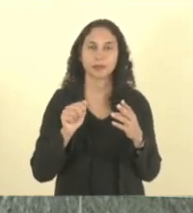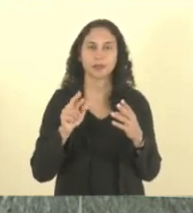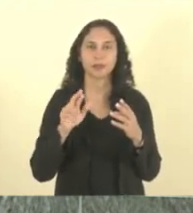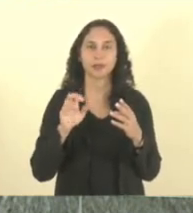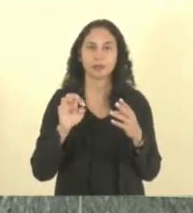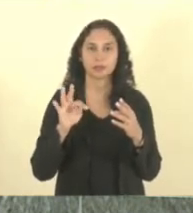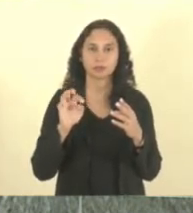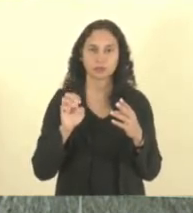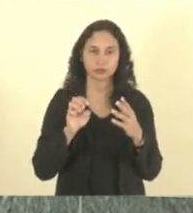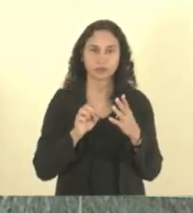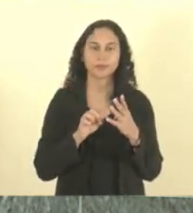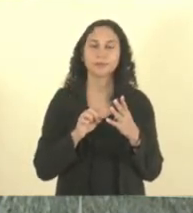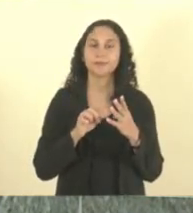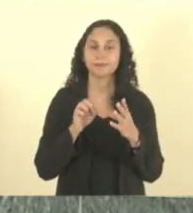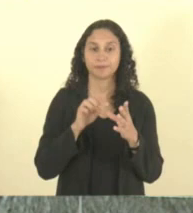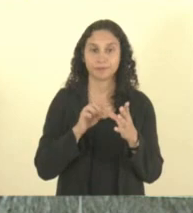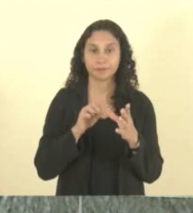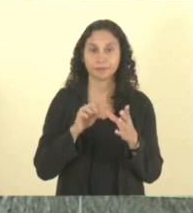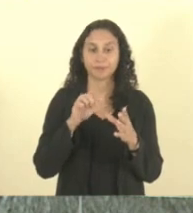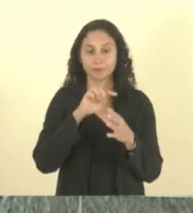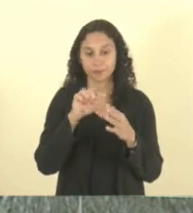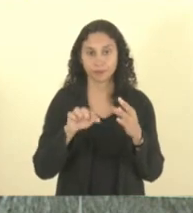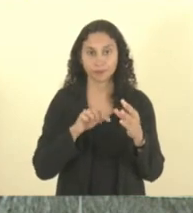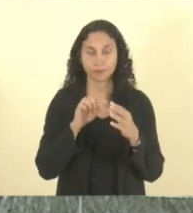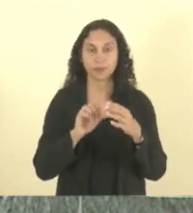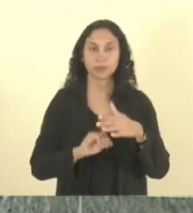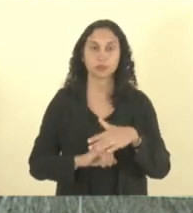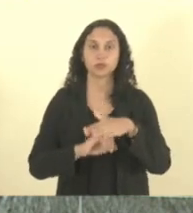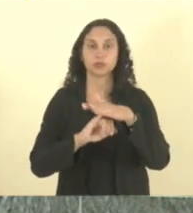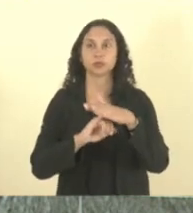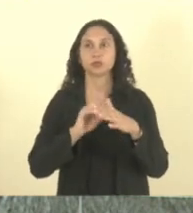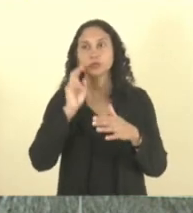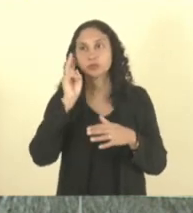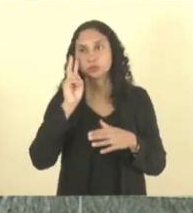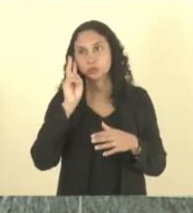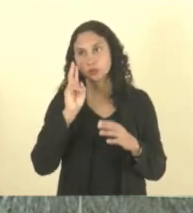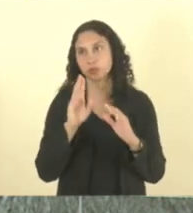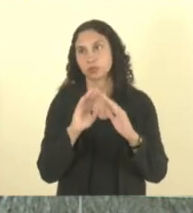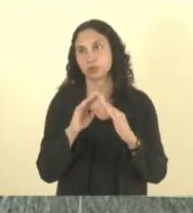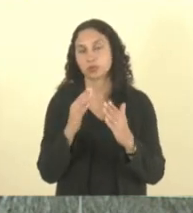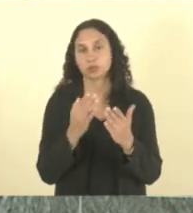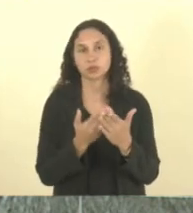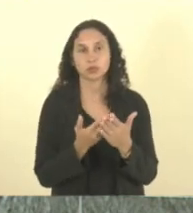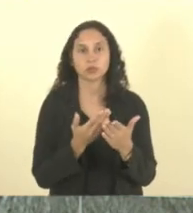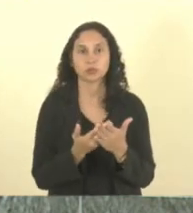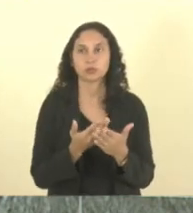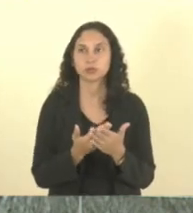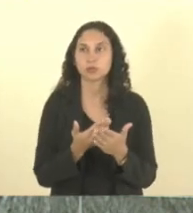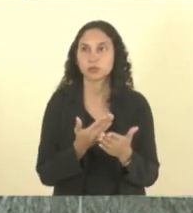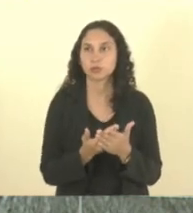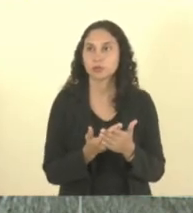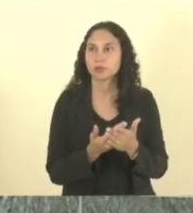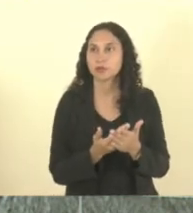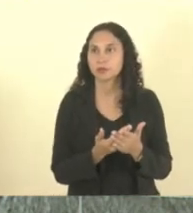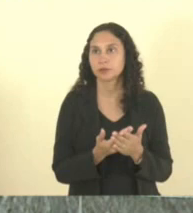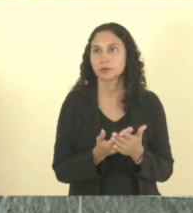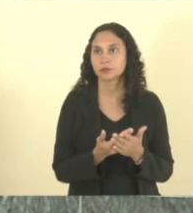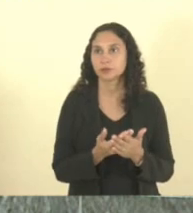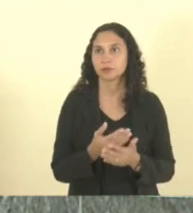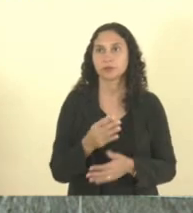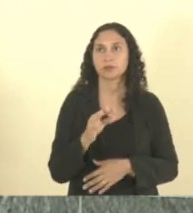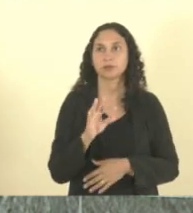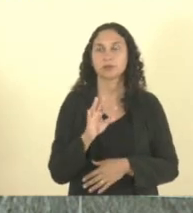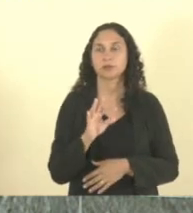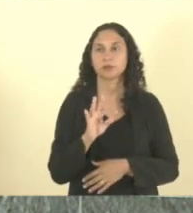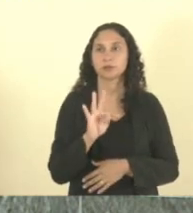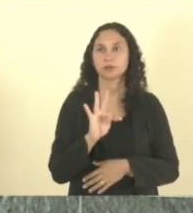do Instituto Histórico Colégio... A letra aqui está... DG...